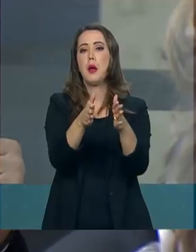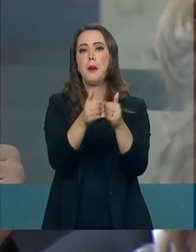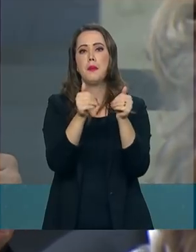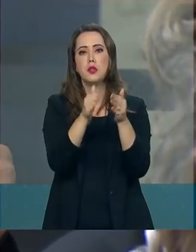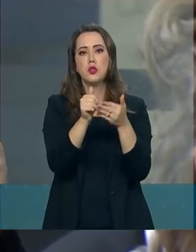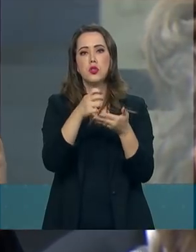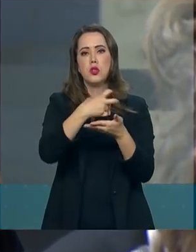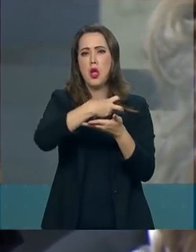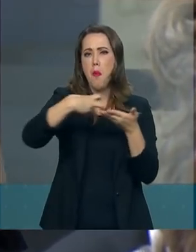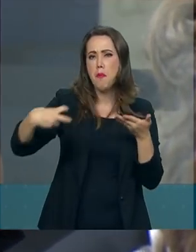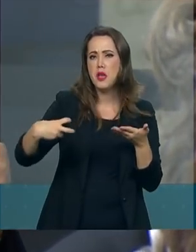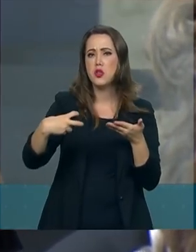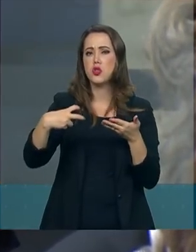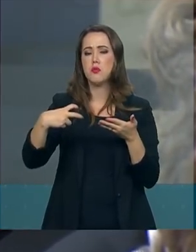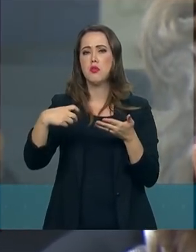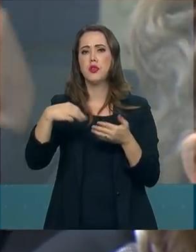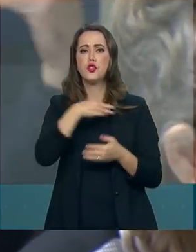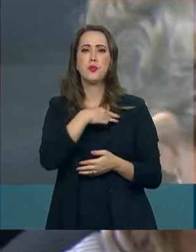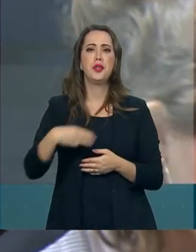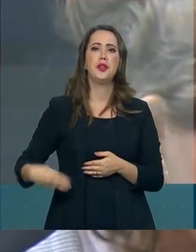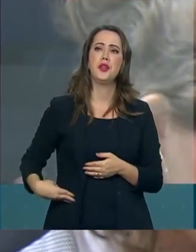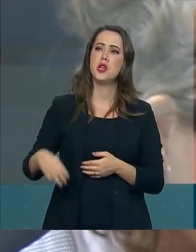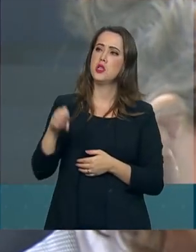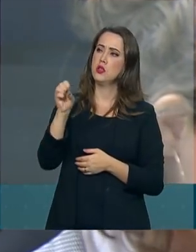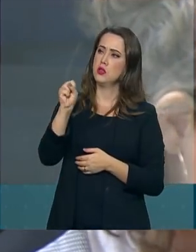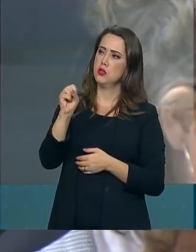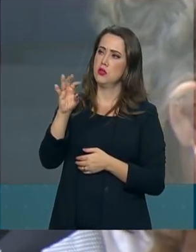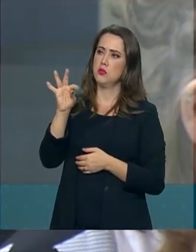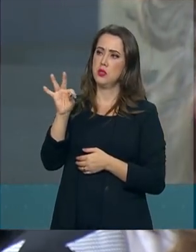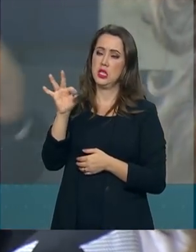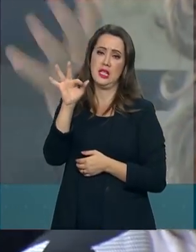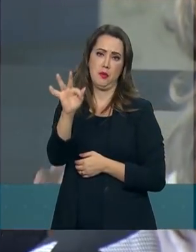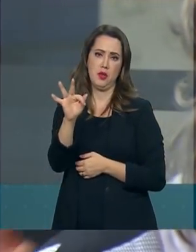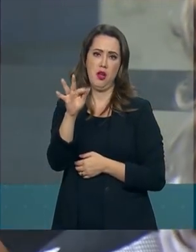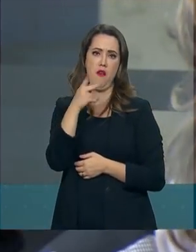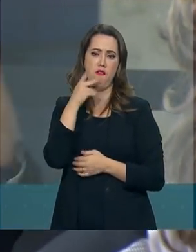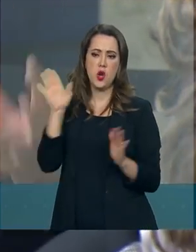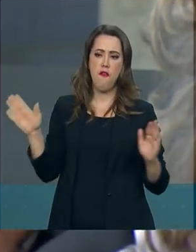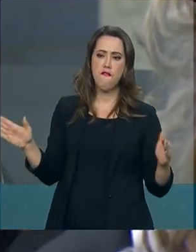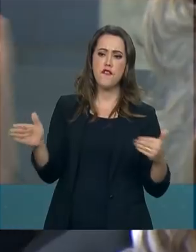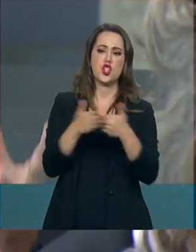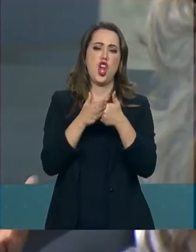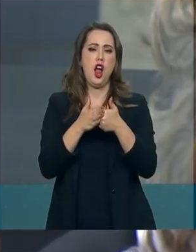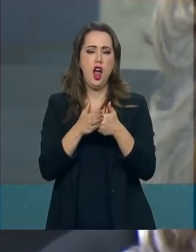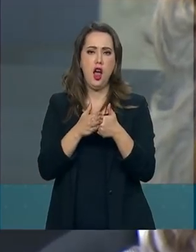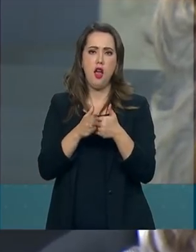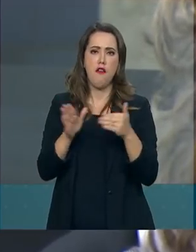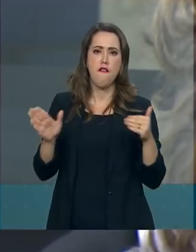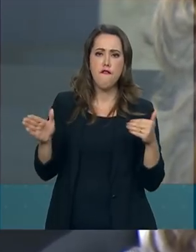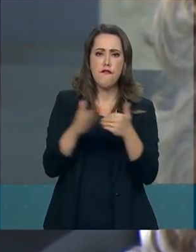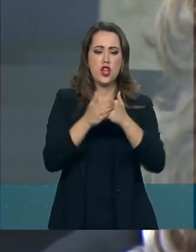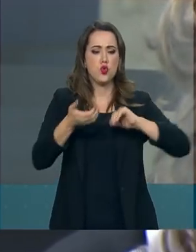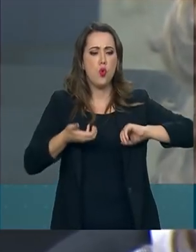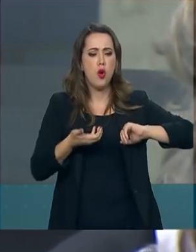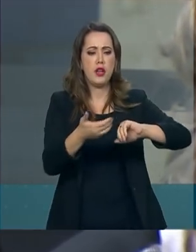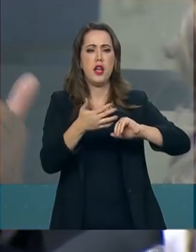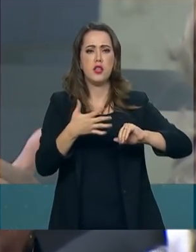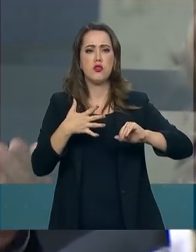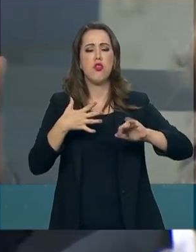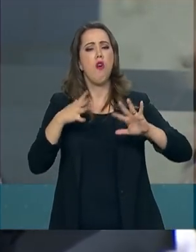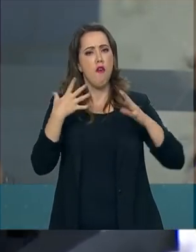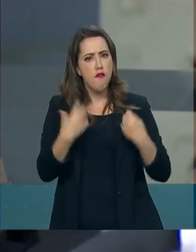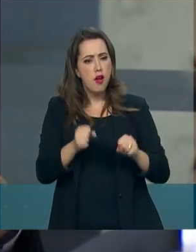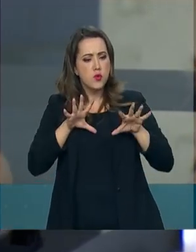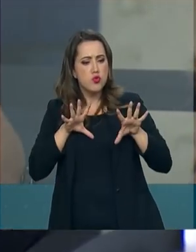impeachment de ministros do Supremo Tribunal Federal, chegou-se a falar em fechamento, vamos invadir, fechamento do Congresso Nacional. O